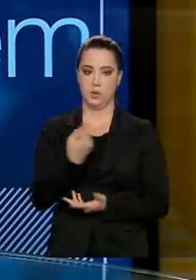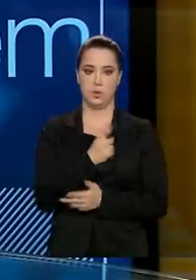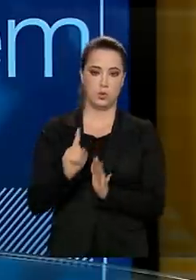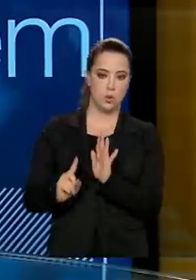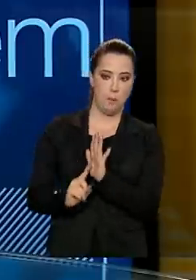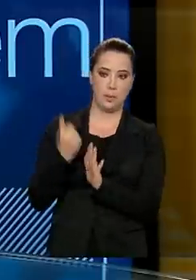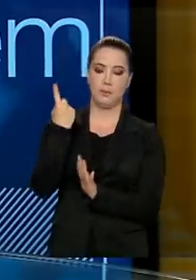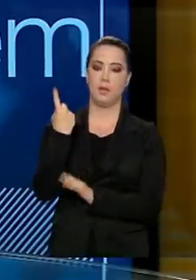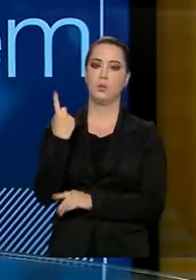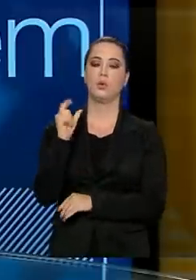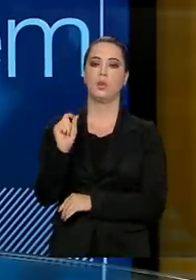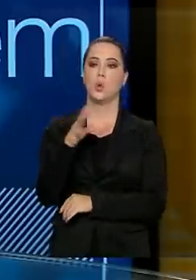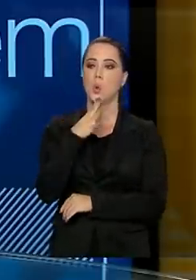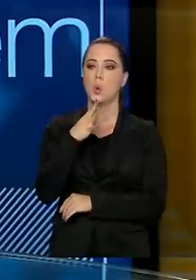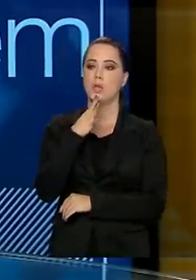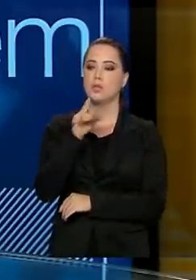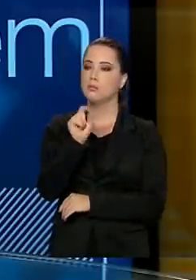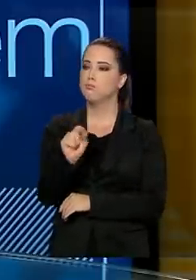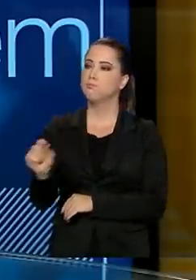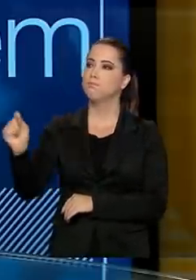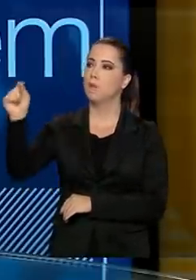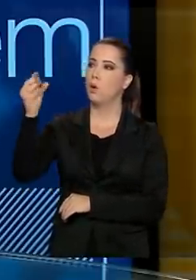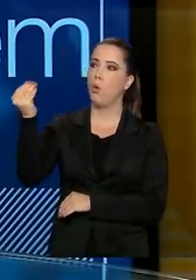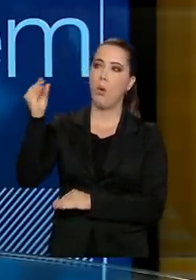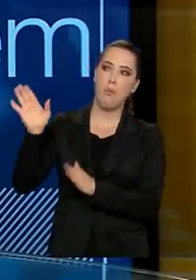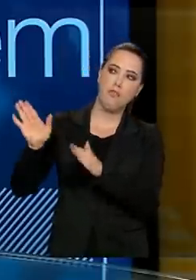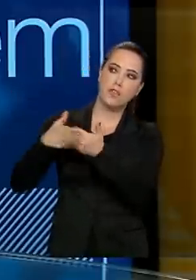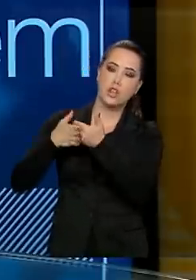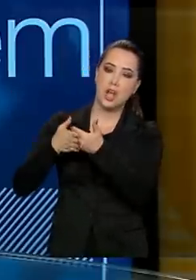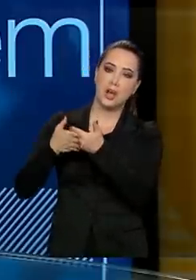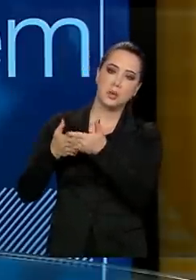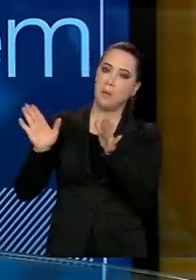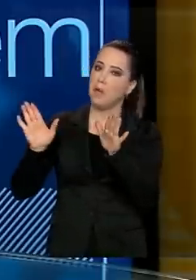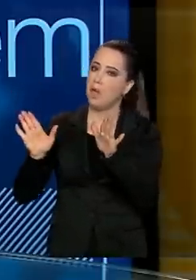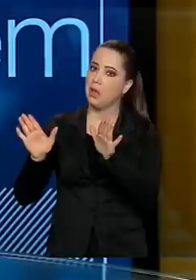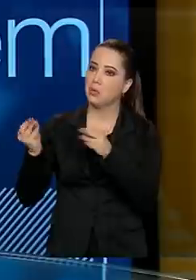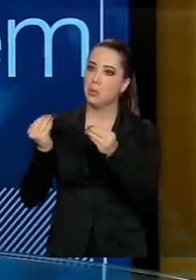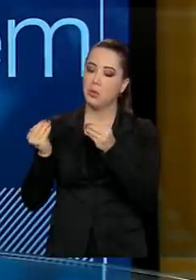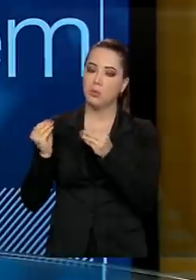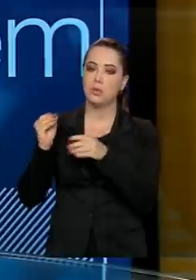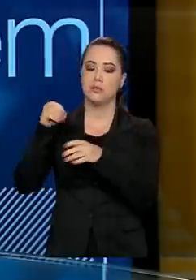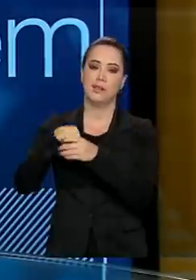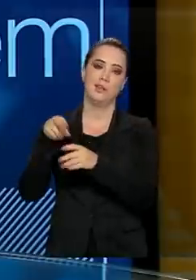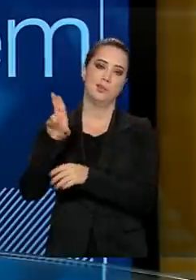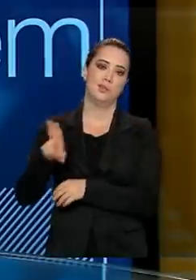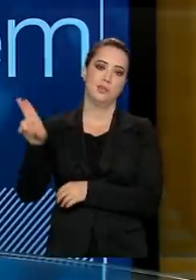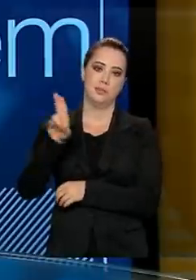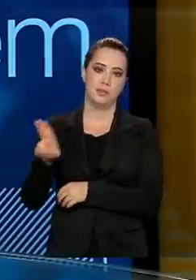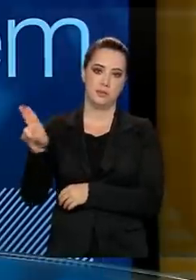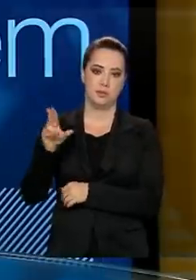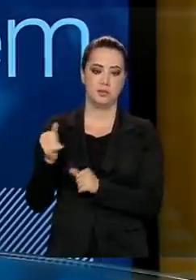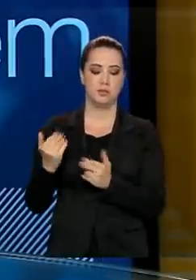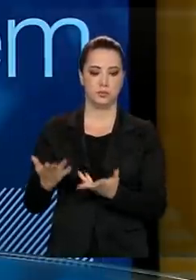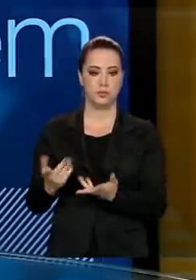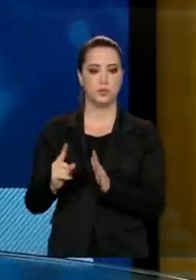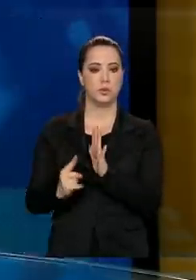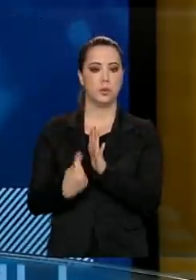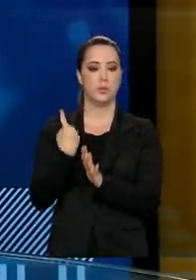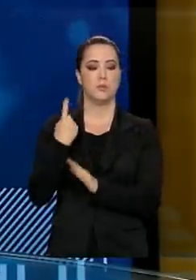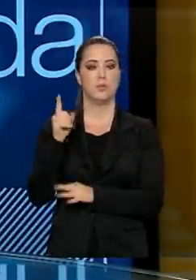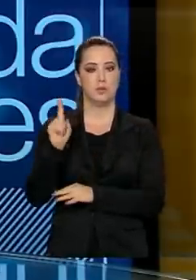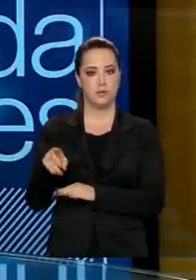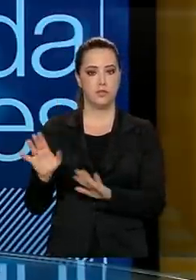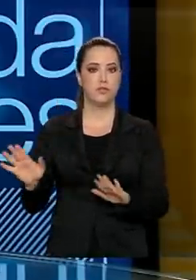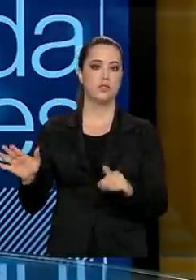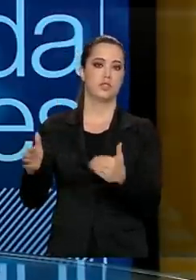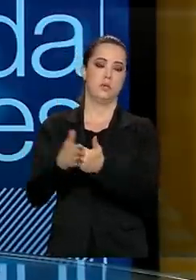primeiro passo foi conhecer o impacto do coronavírus dentro das universidades federais e o primeiro deles foi a